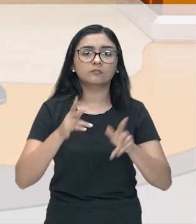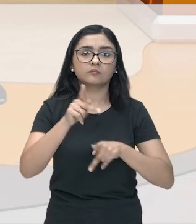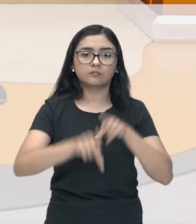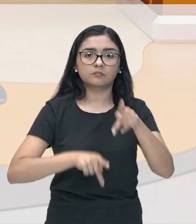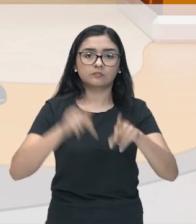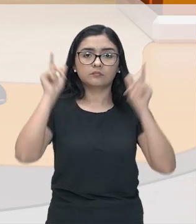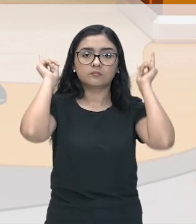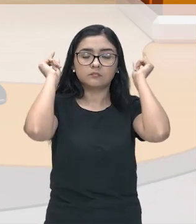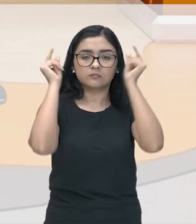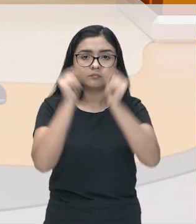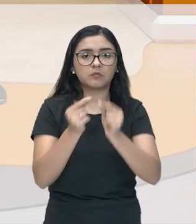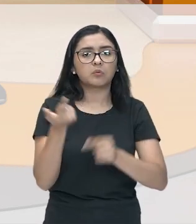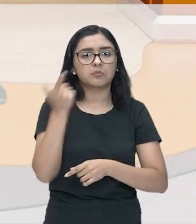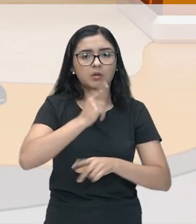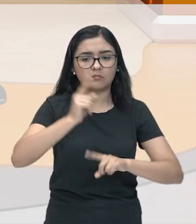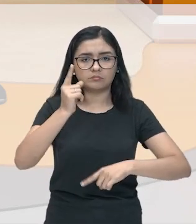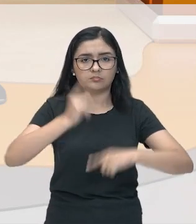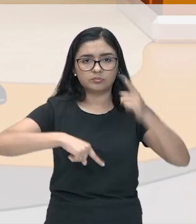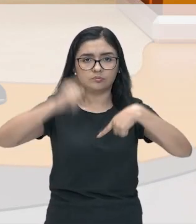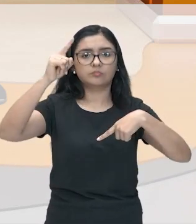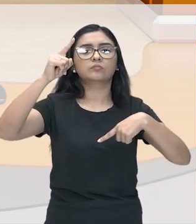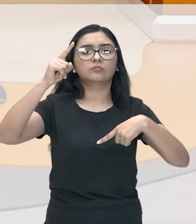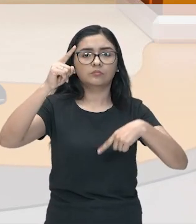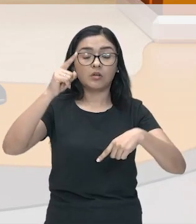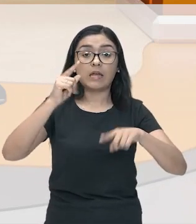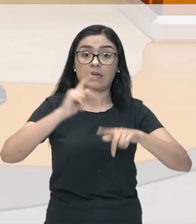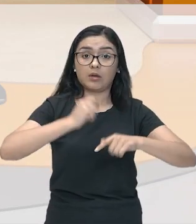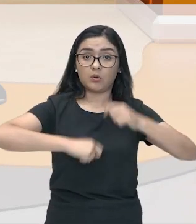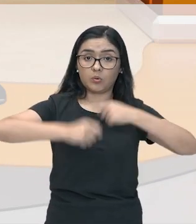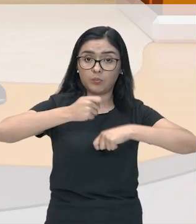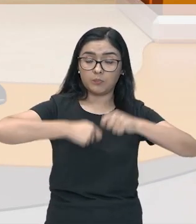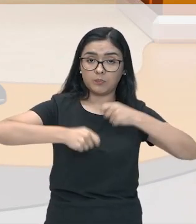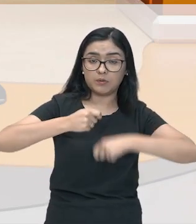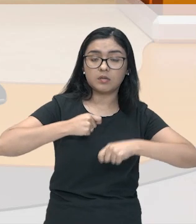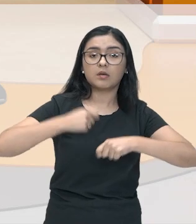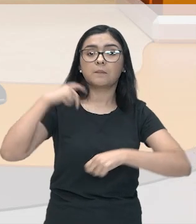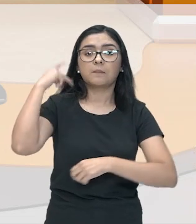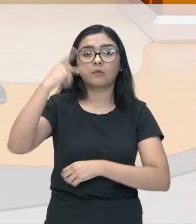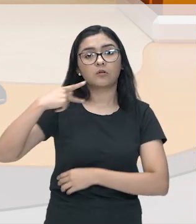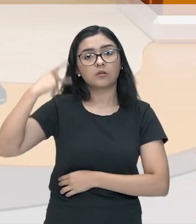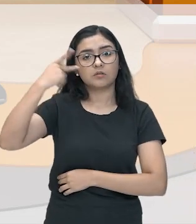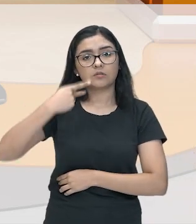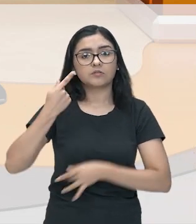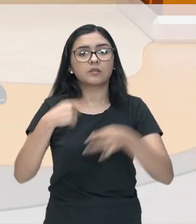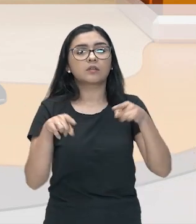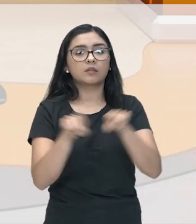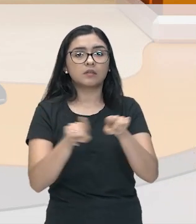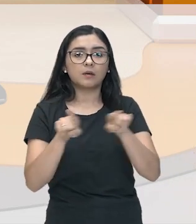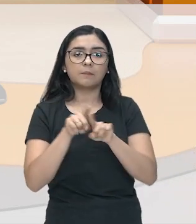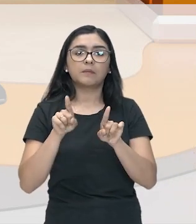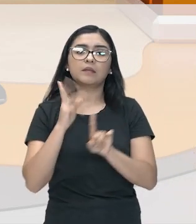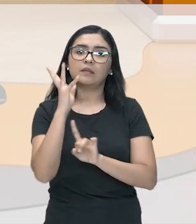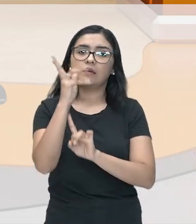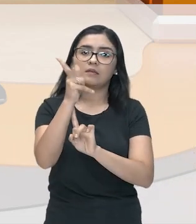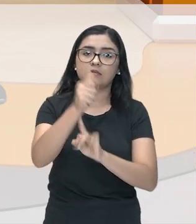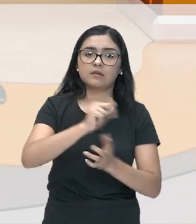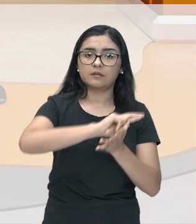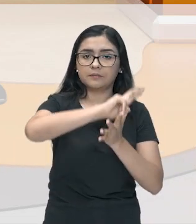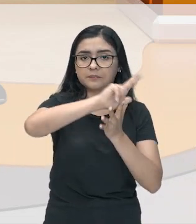atingiu seu auge na economia, na política e nas artes.